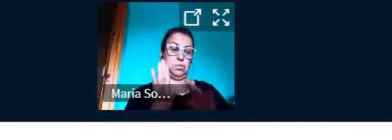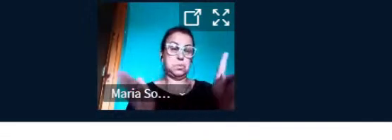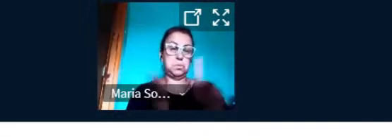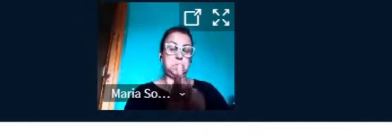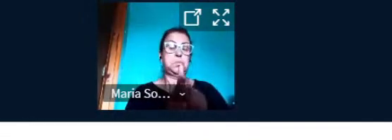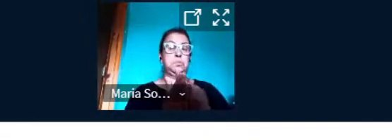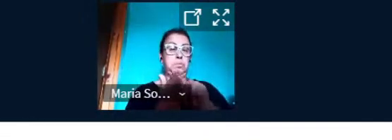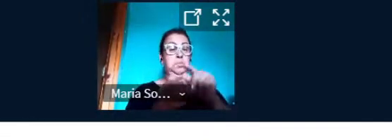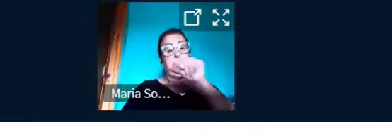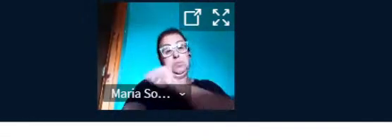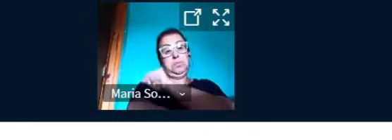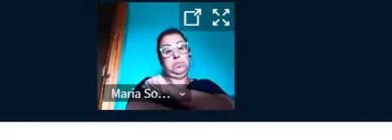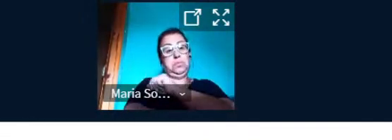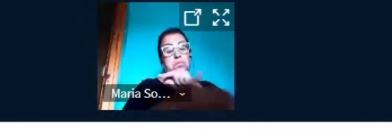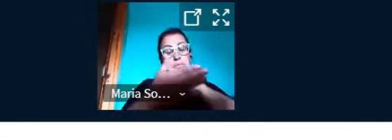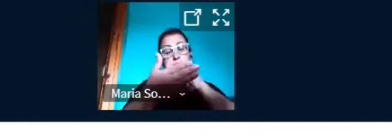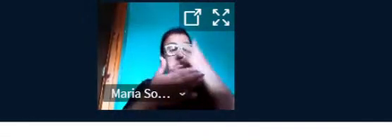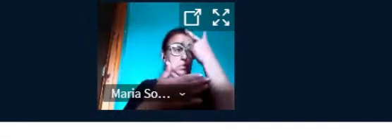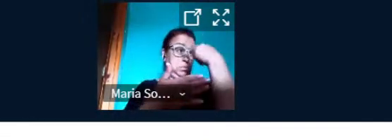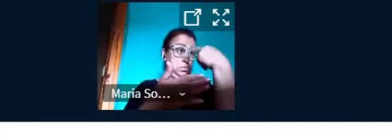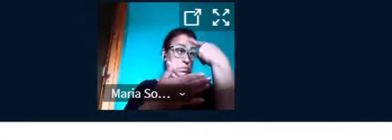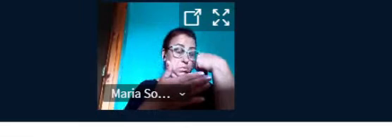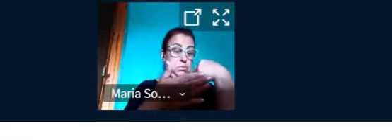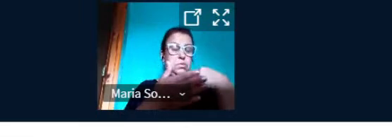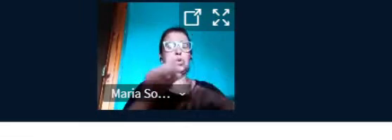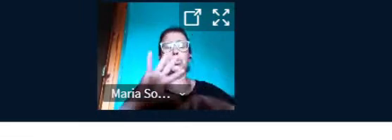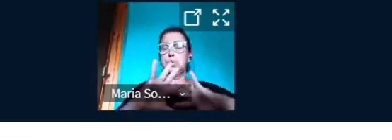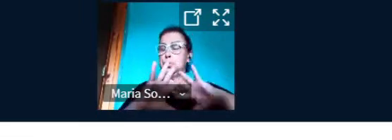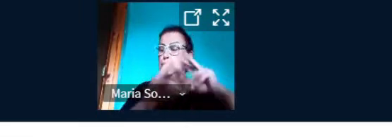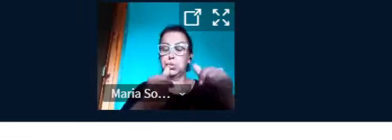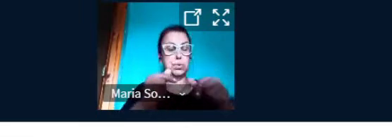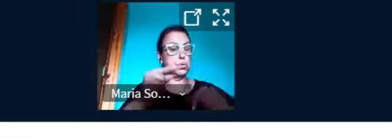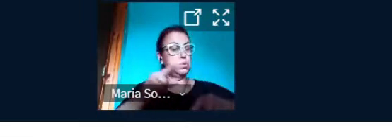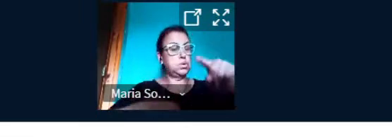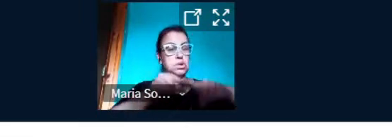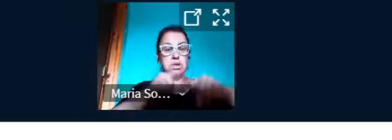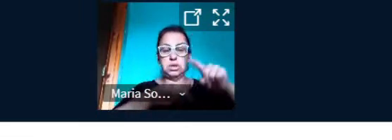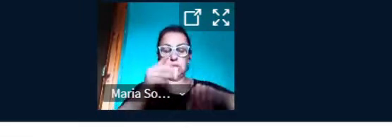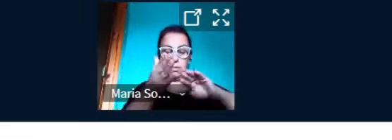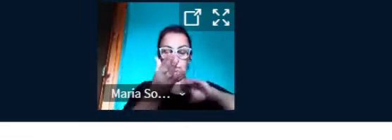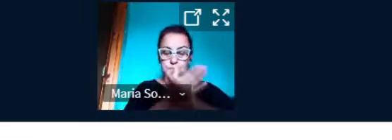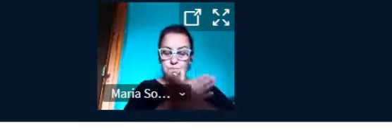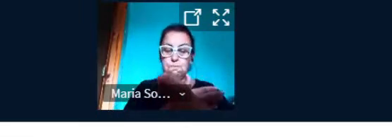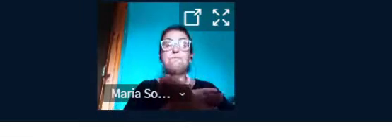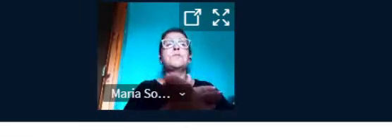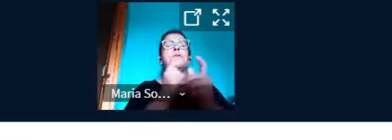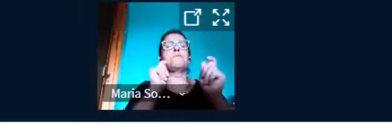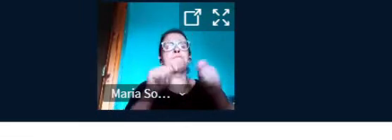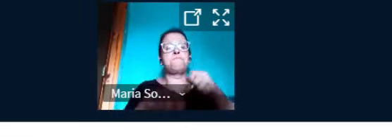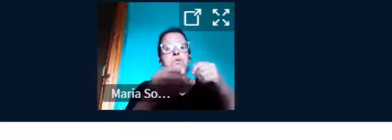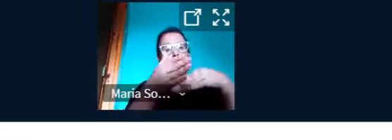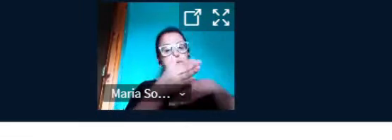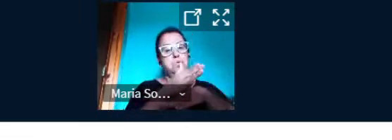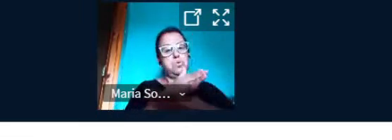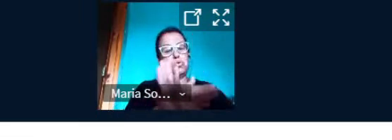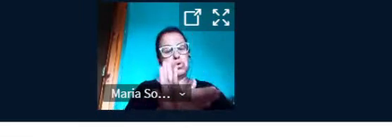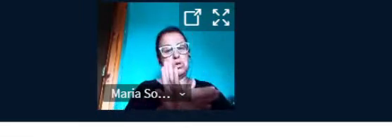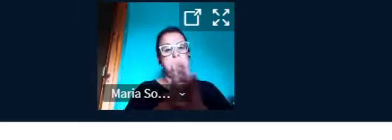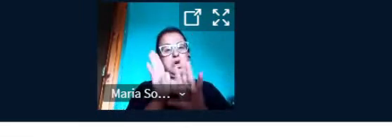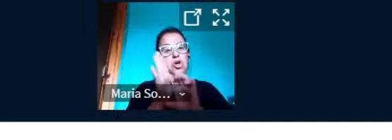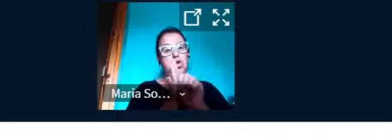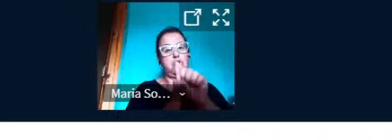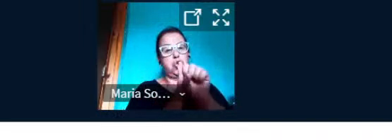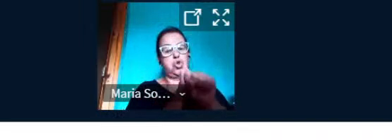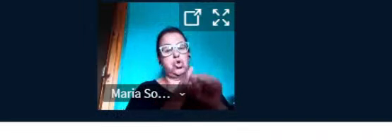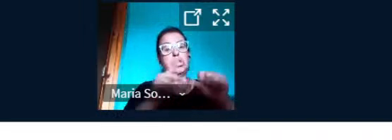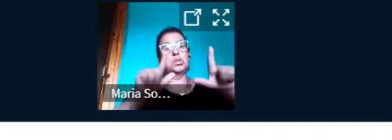Todo o material adaptado no projeto está sendo armazenado na plataforma Google Sala de Aula, para que posteriormente possa ser